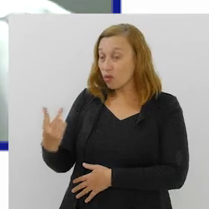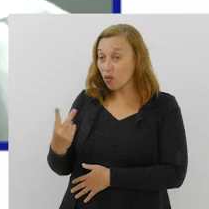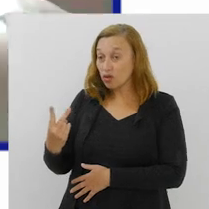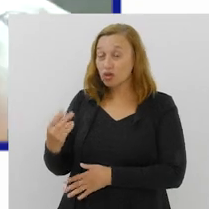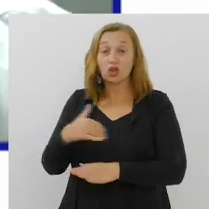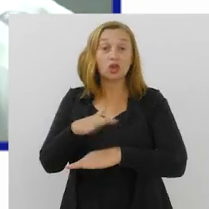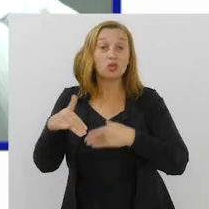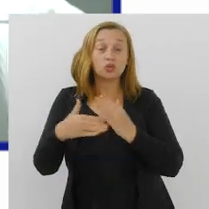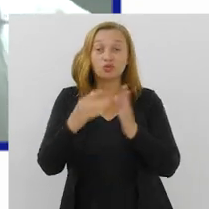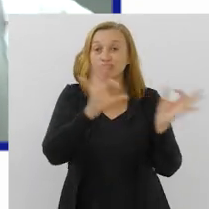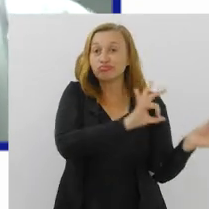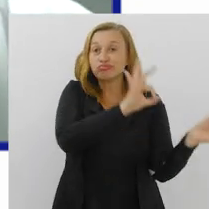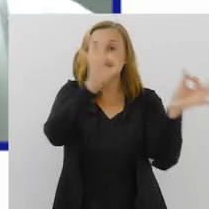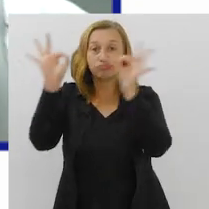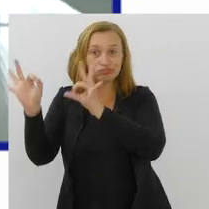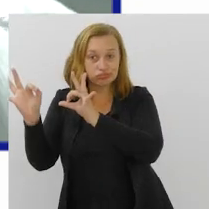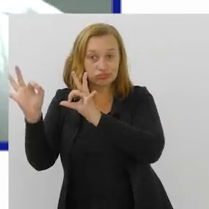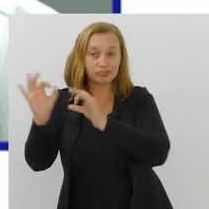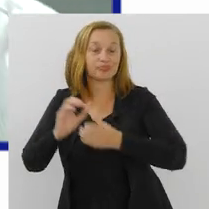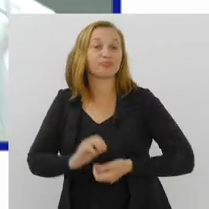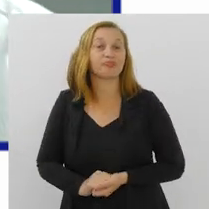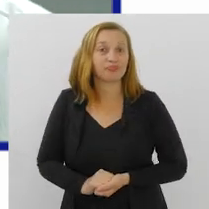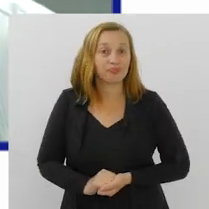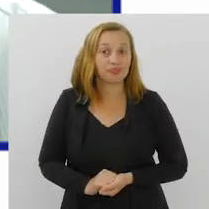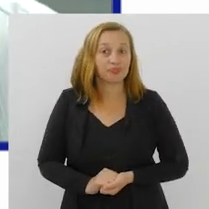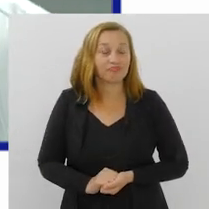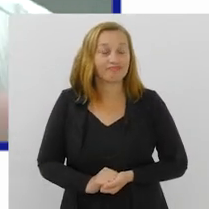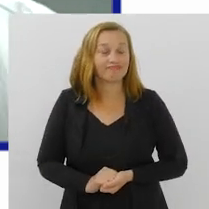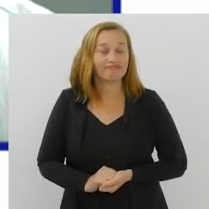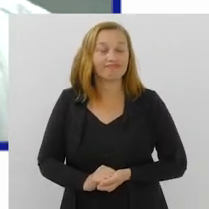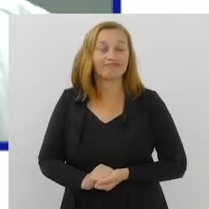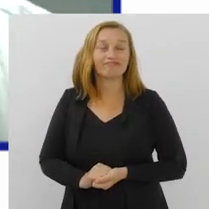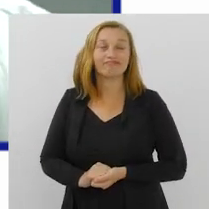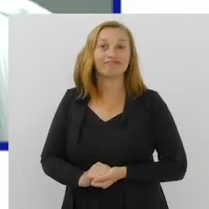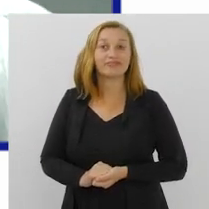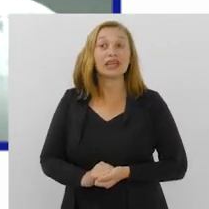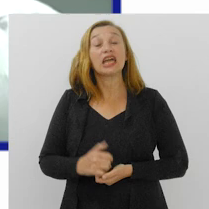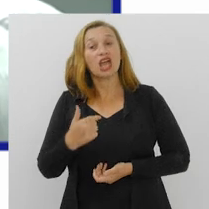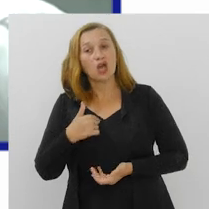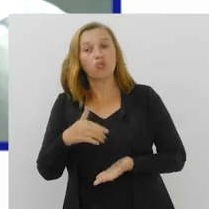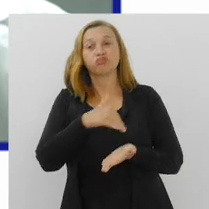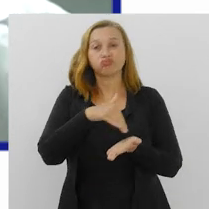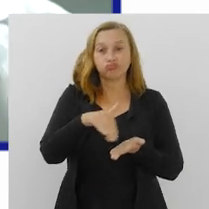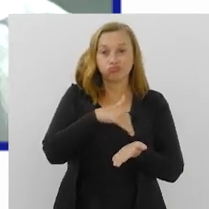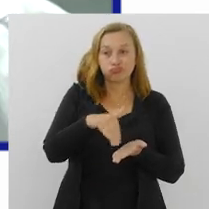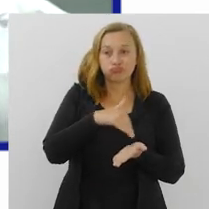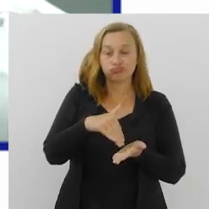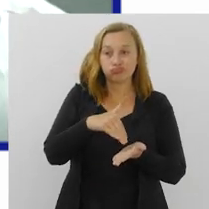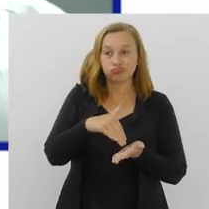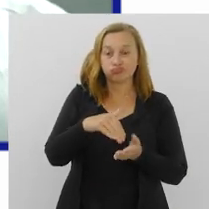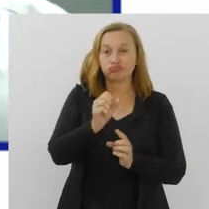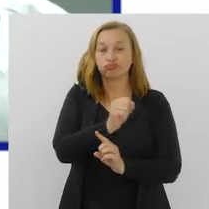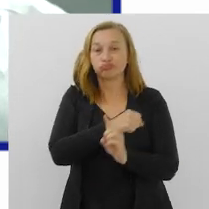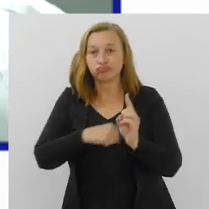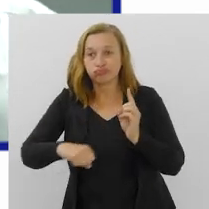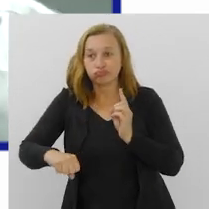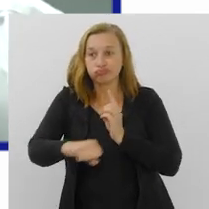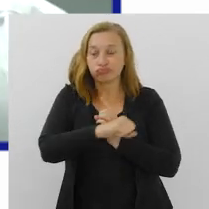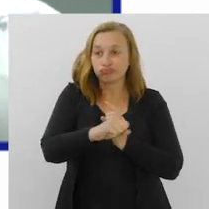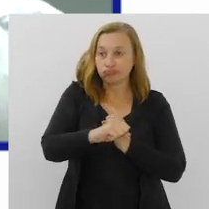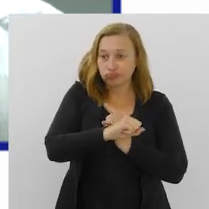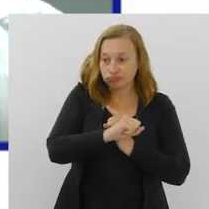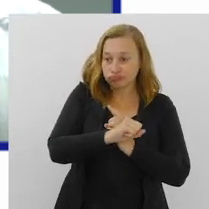as pessoas que estão nos assistindo. Eu fui secretário de Assistência Social de Volta Redonda,